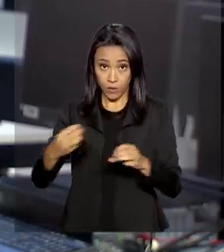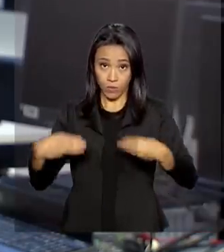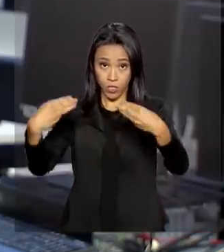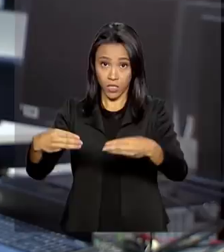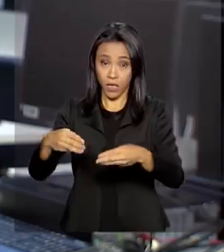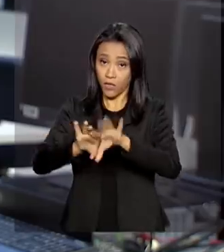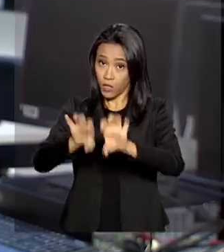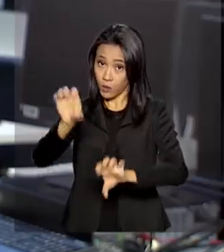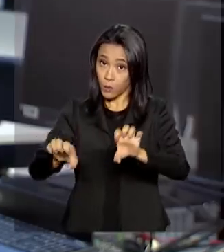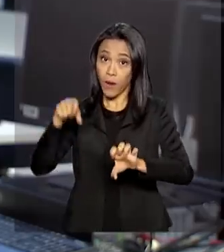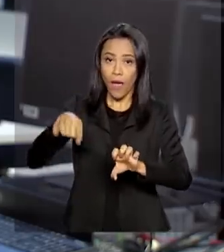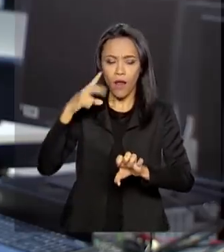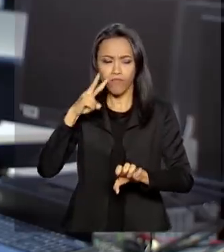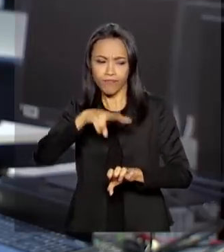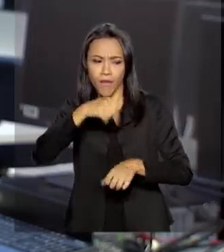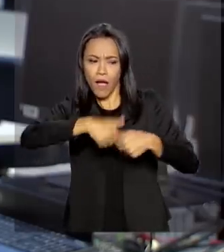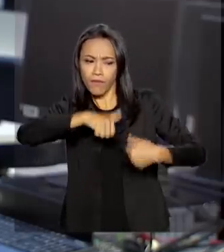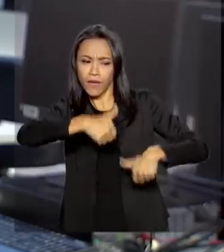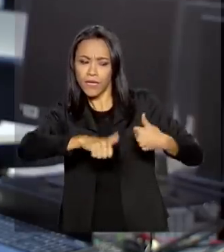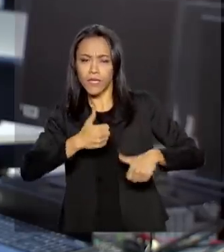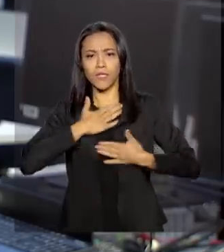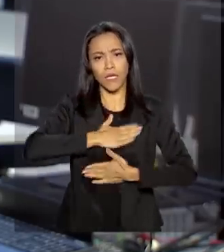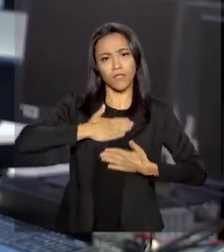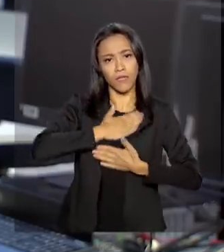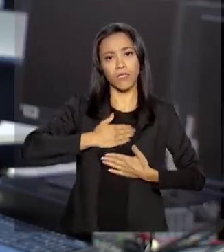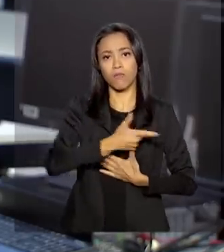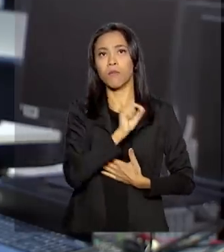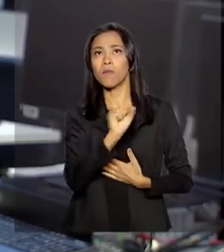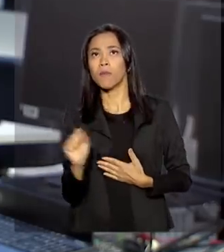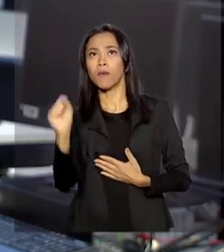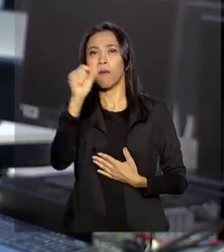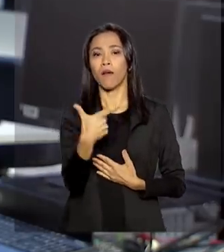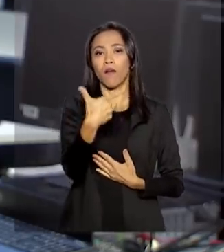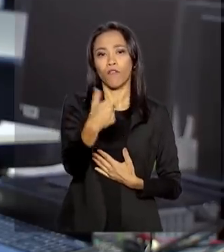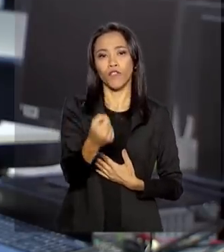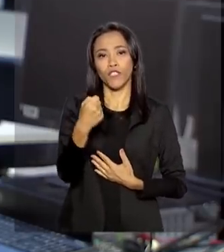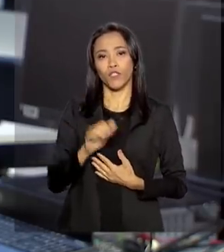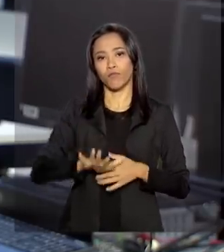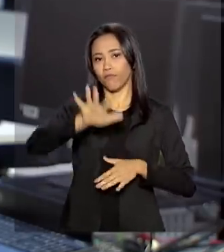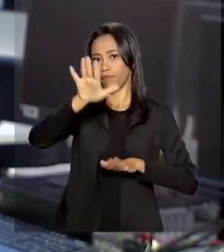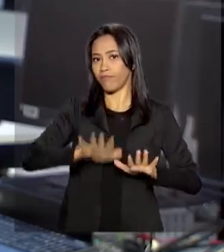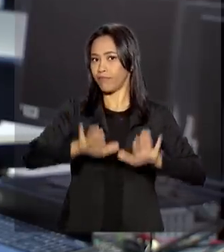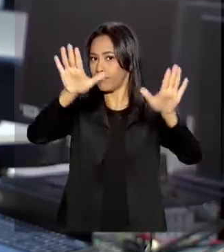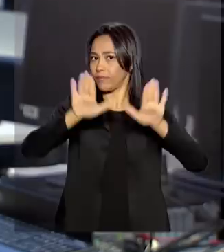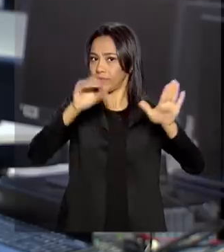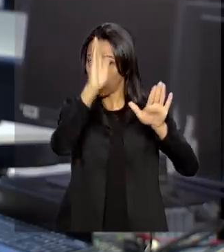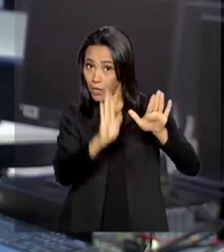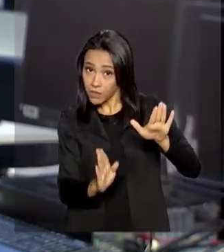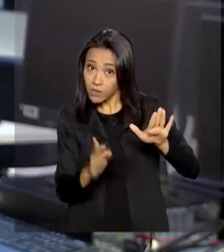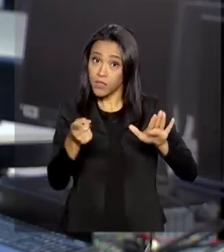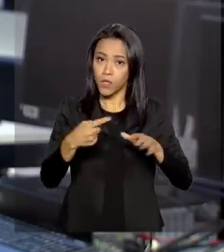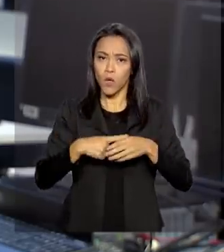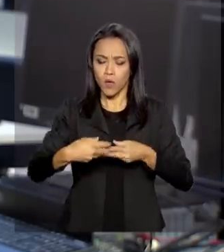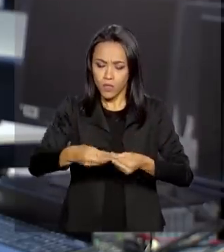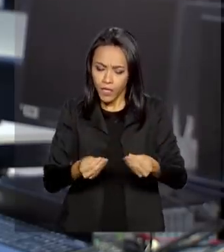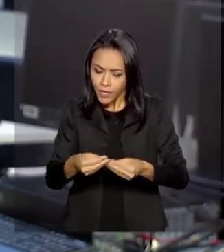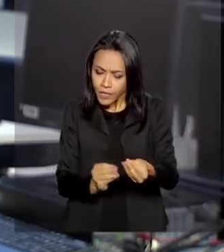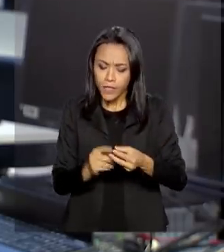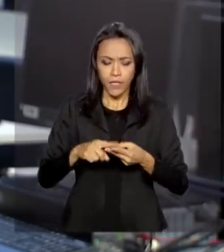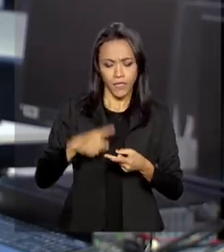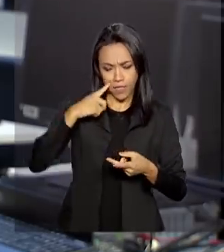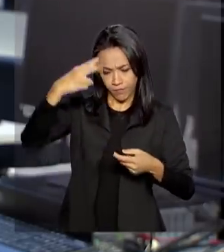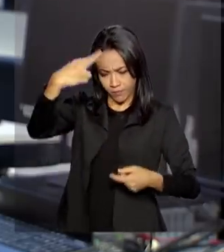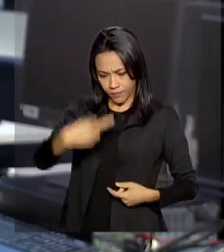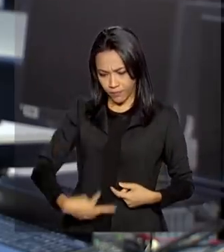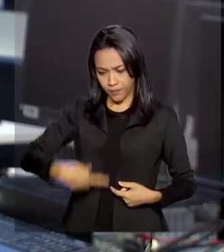ela avalia a satisfação dos passageiros de 20 aeroportos do Brasil em itens como atendimento, check-in, inspeção